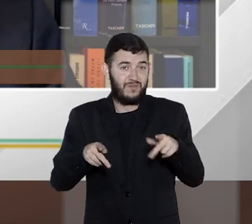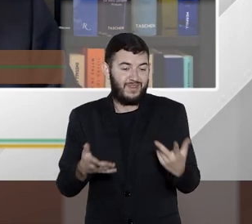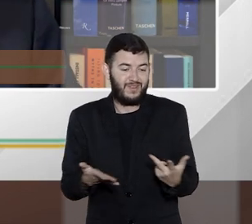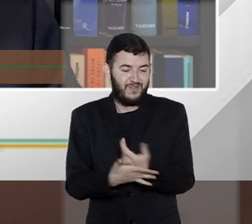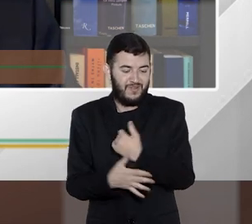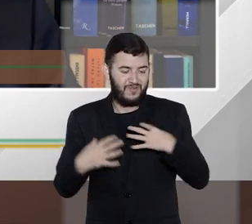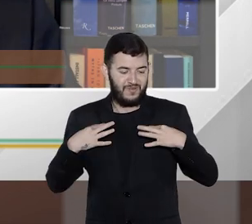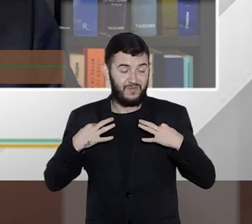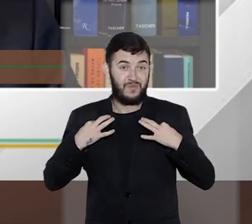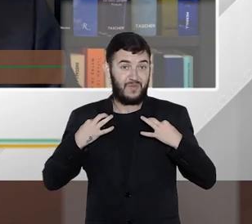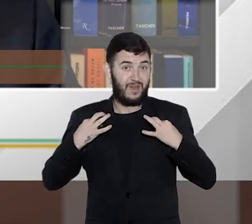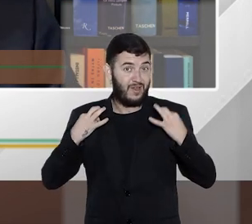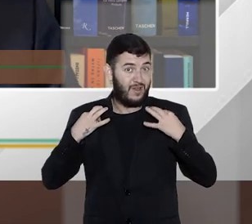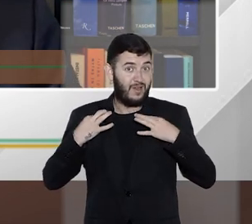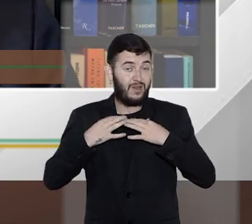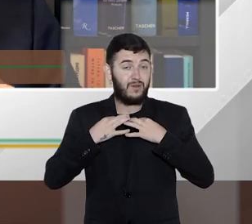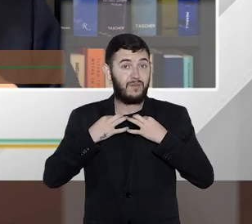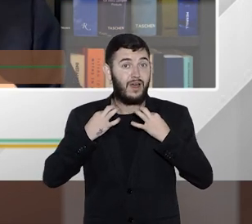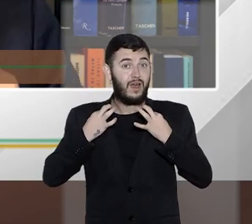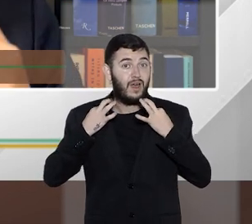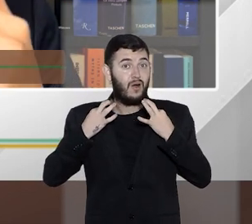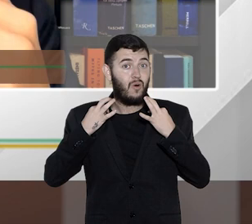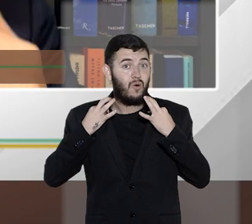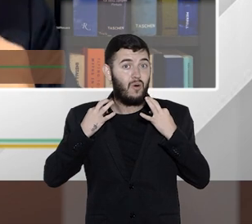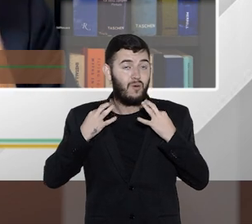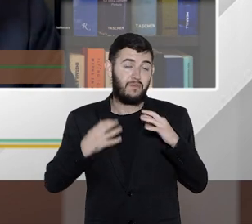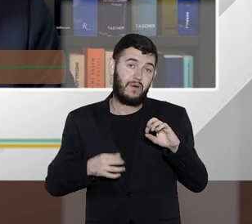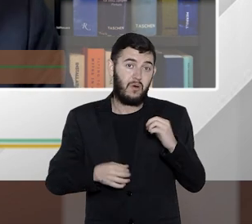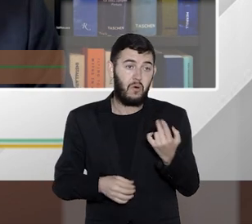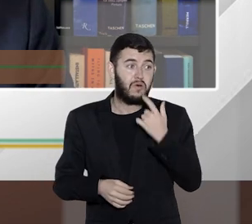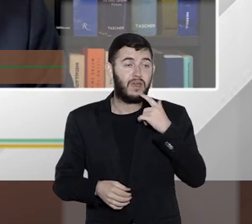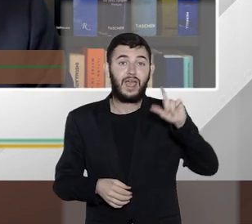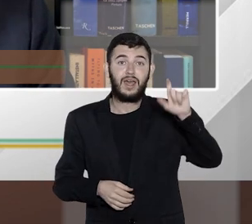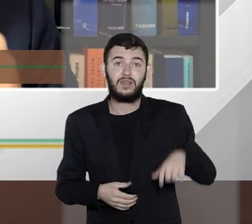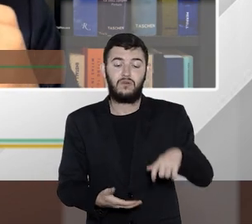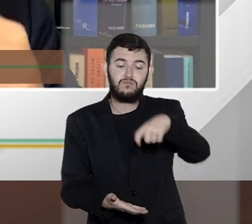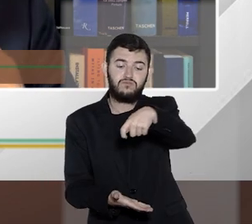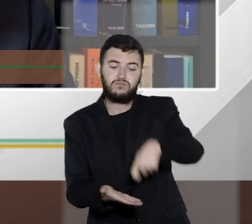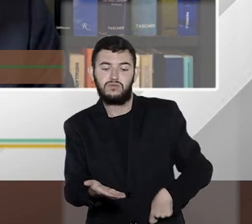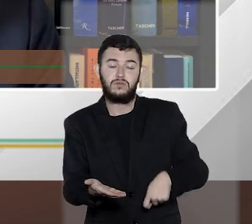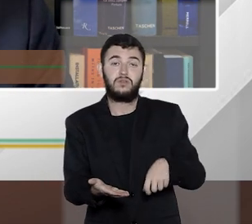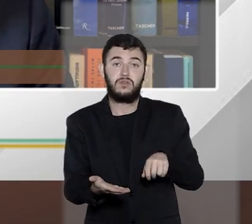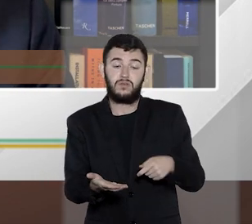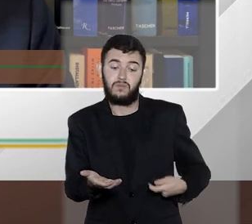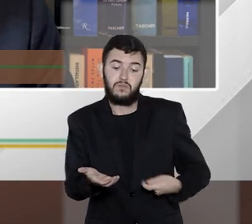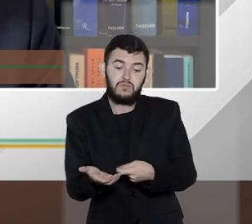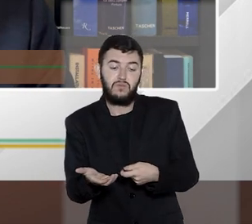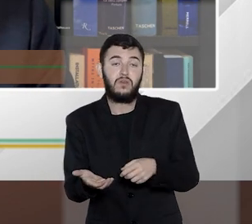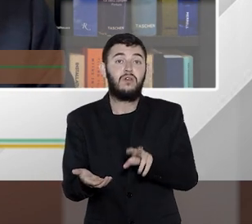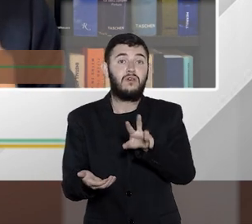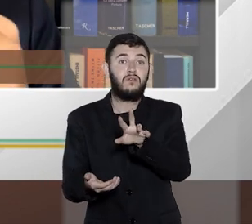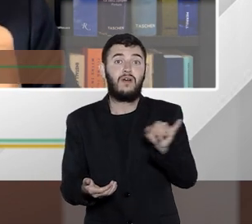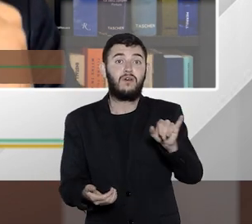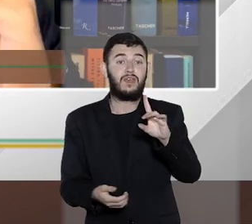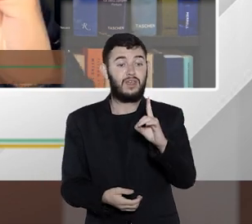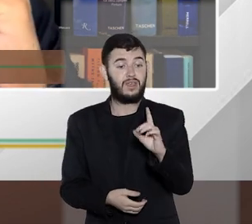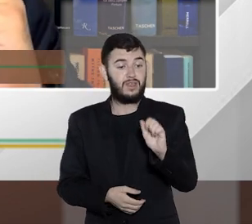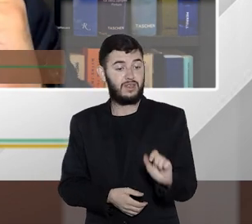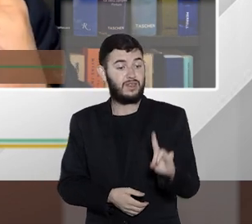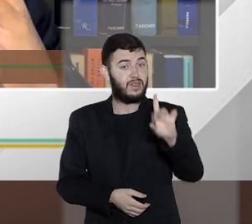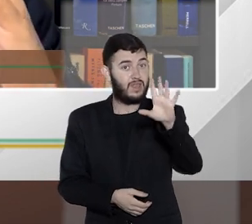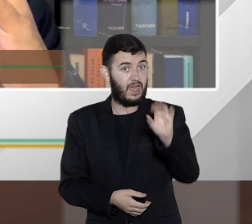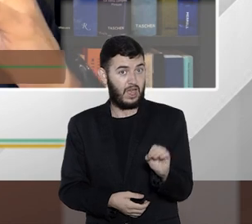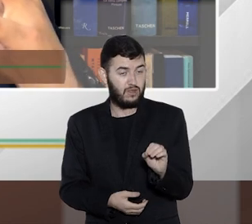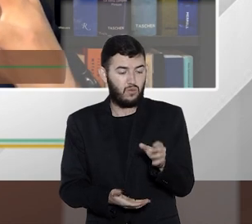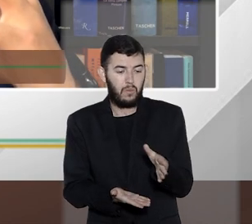crédito e a cada um desses momentos você está o quê? Entregando dados que serão tratados. E quando